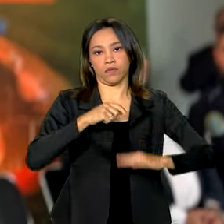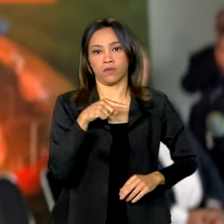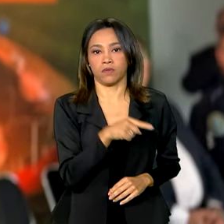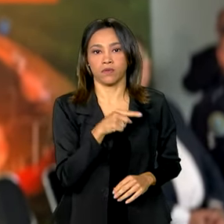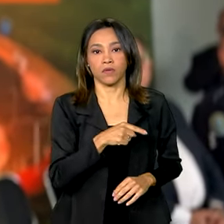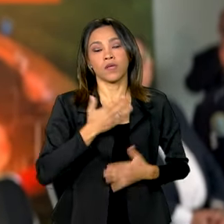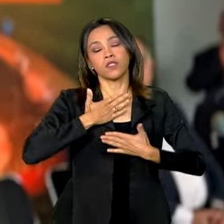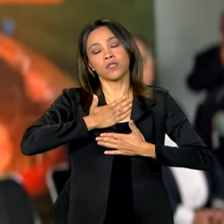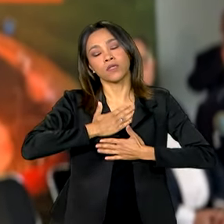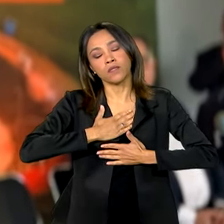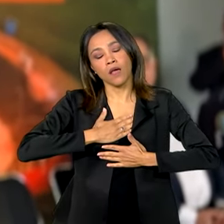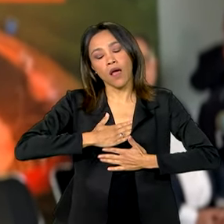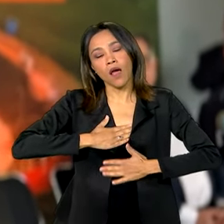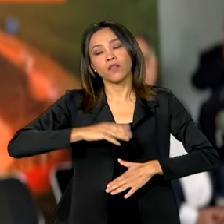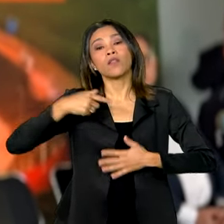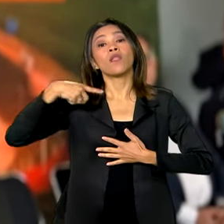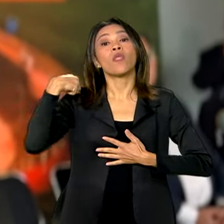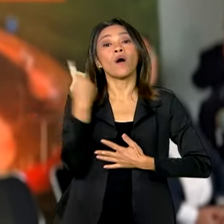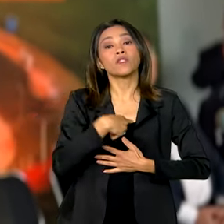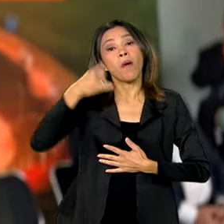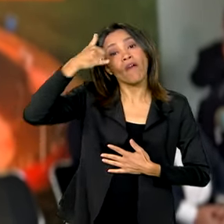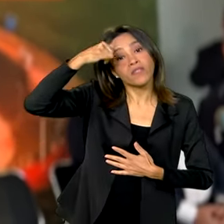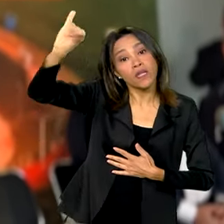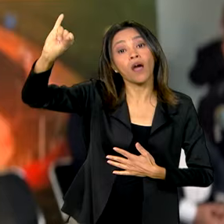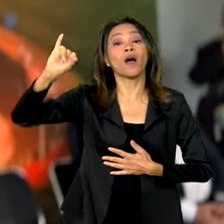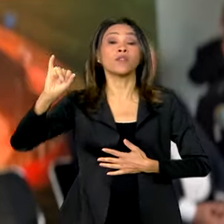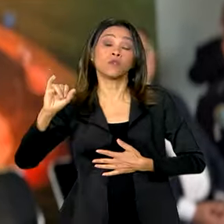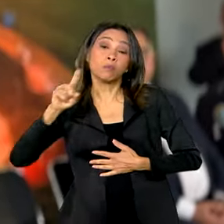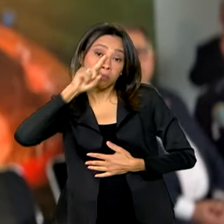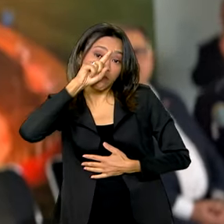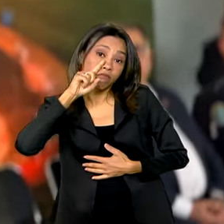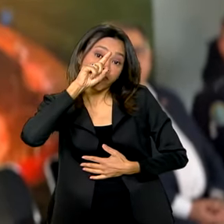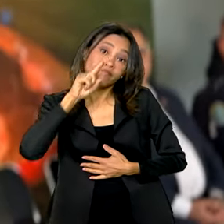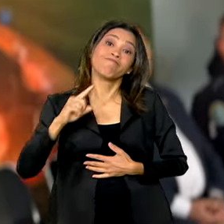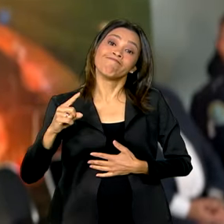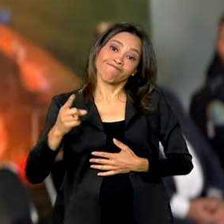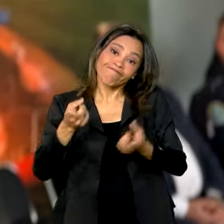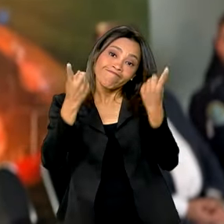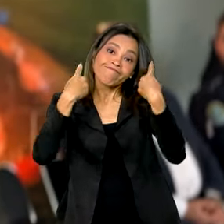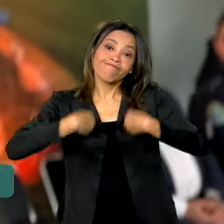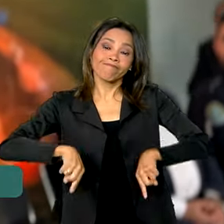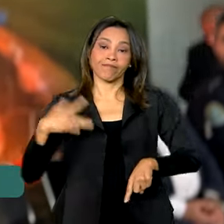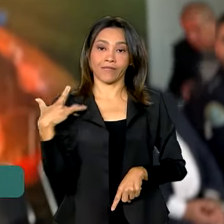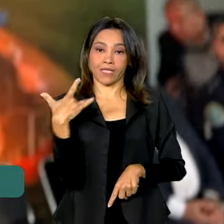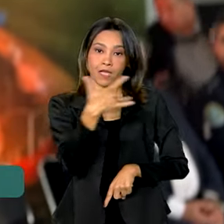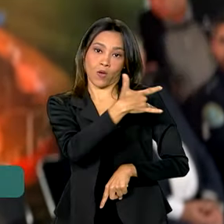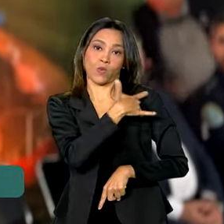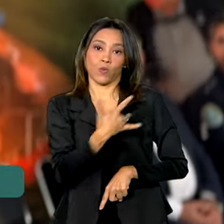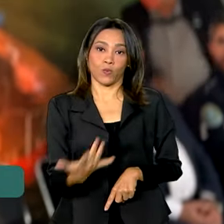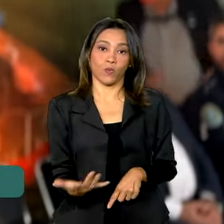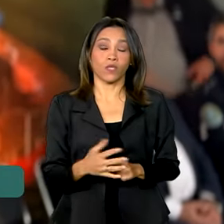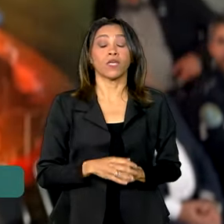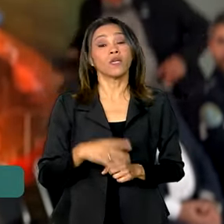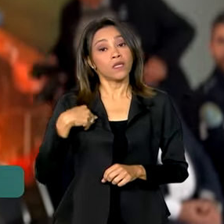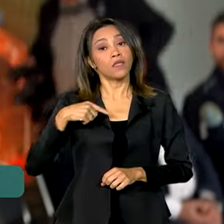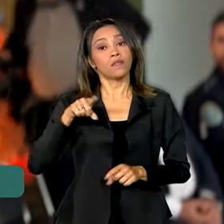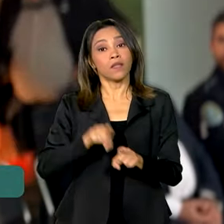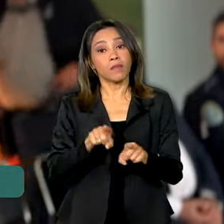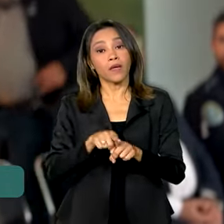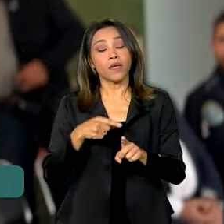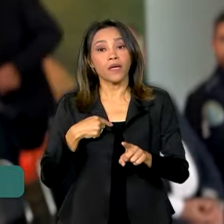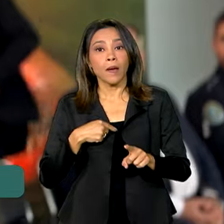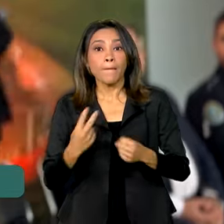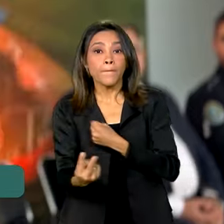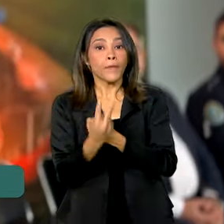prevenindo acidentes e salvando vilhas. E com todo o equipamento local